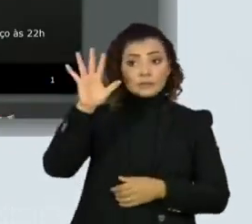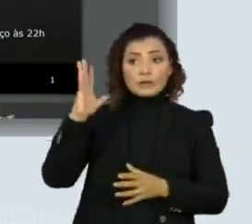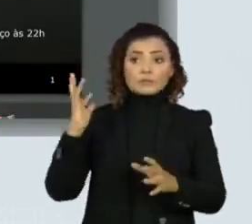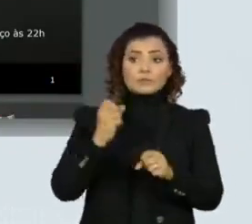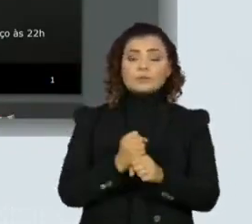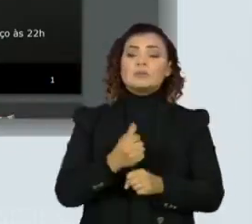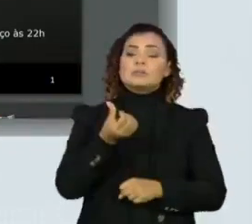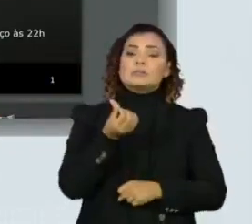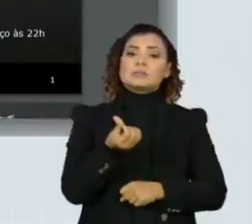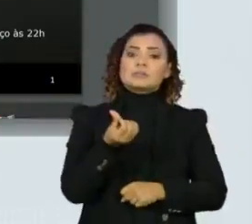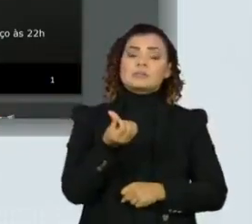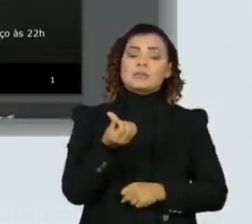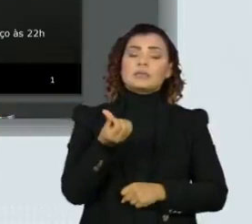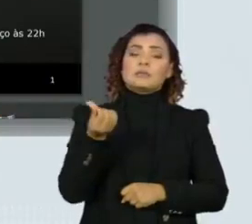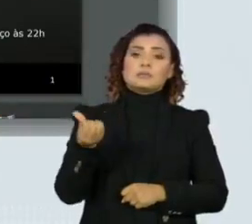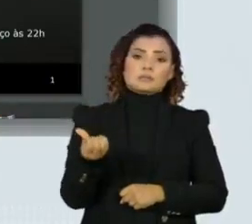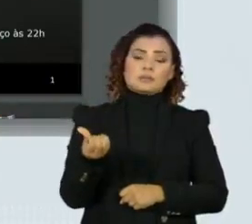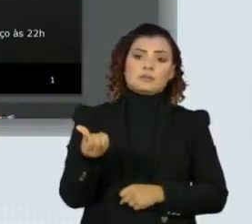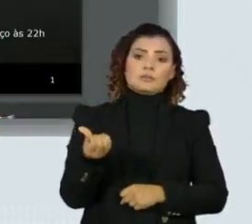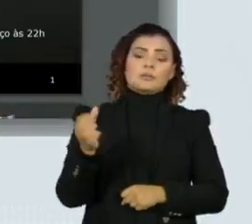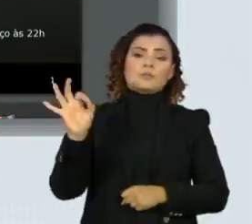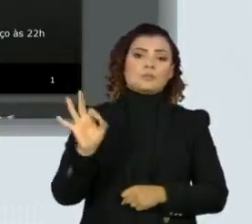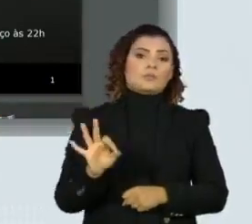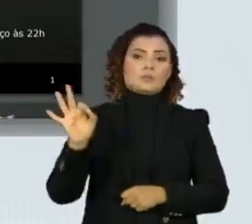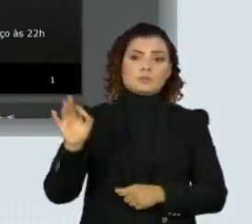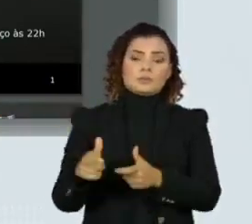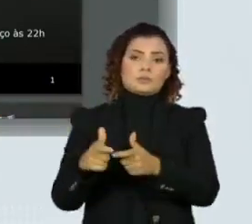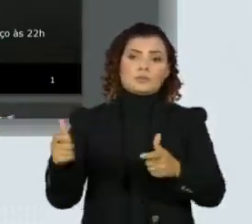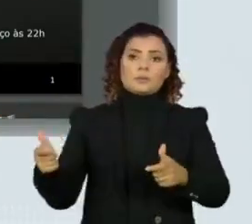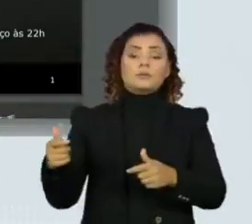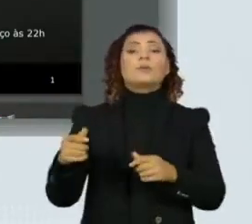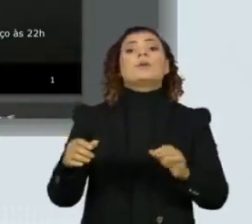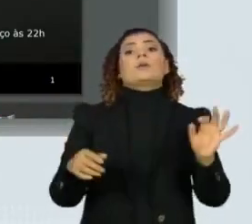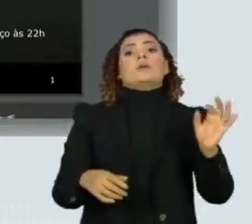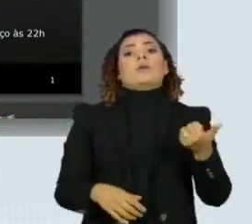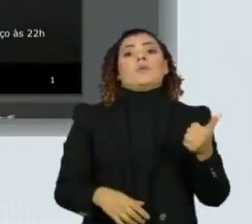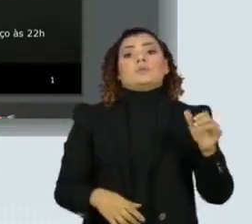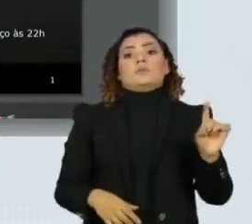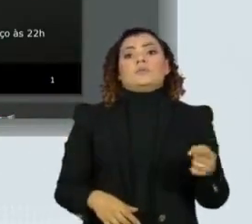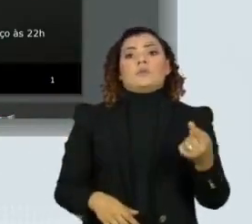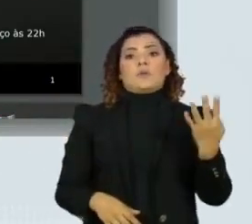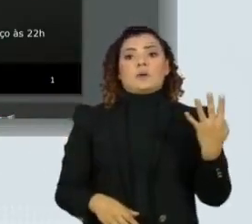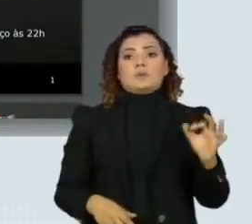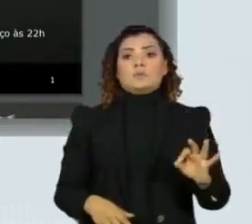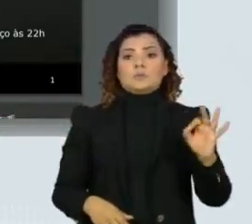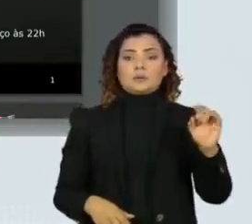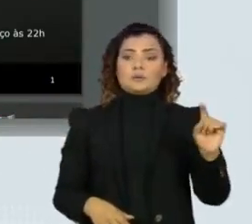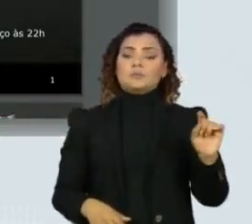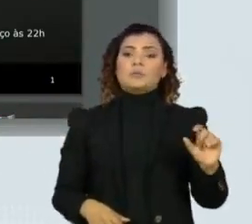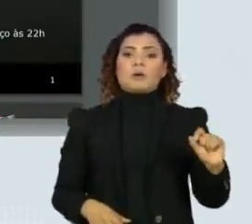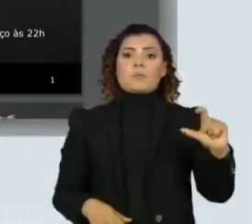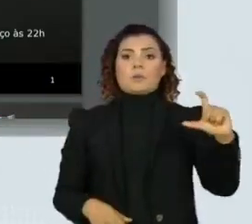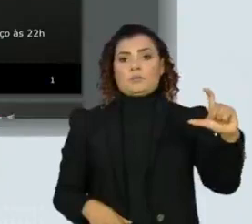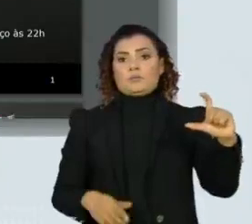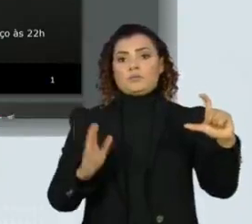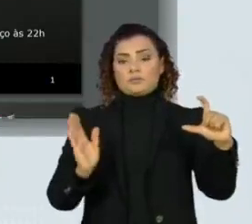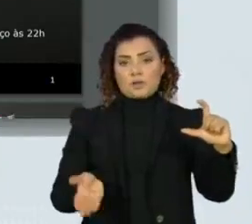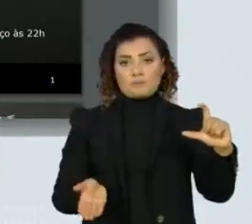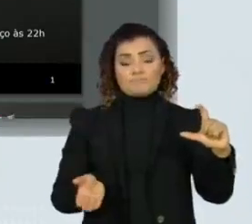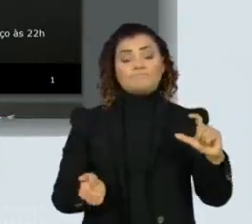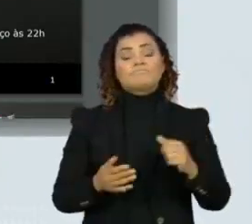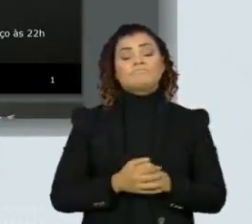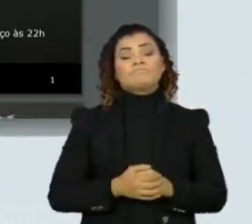66%, com aumento de 11,4%. E passamos